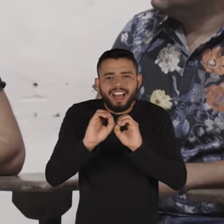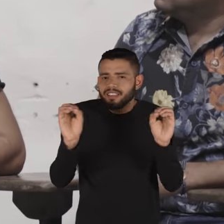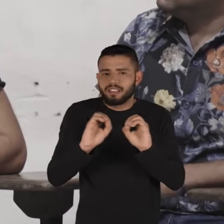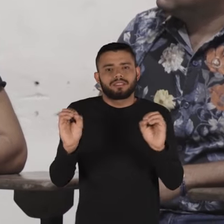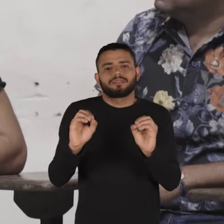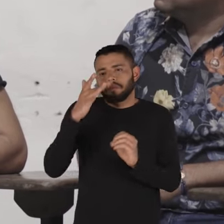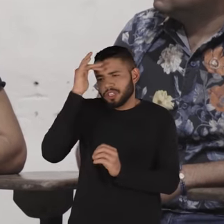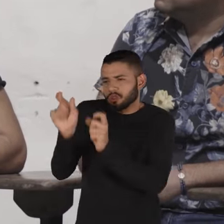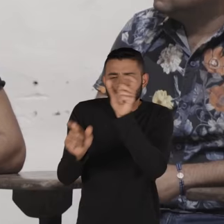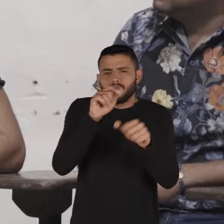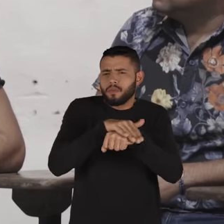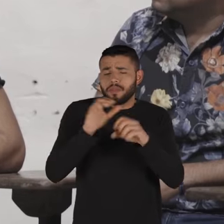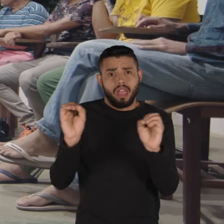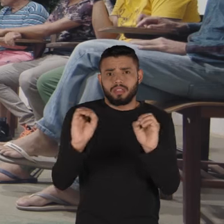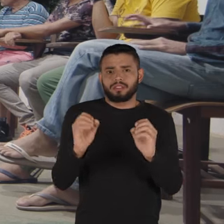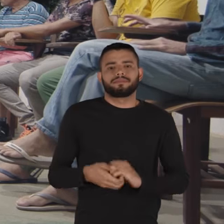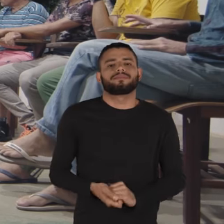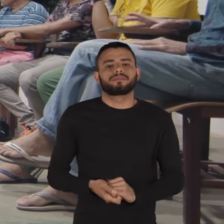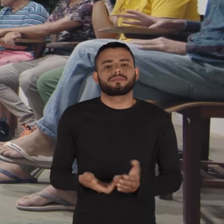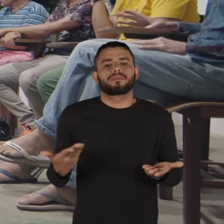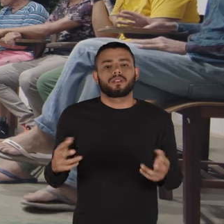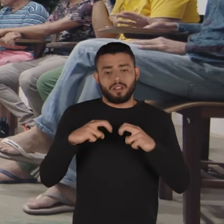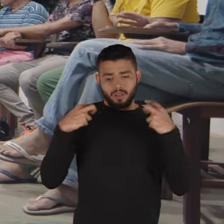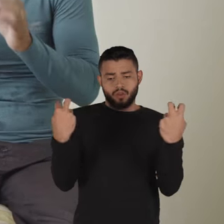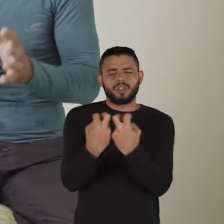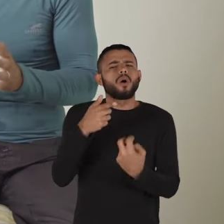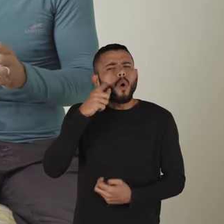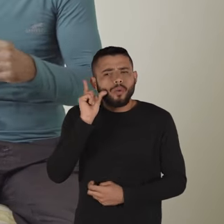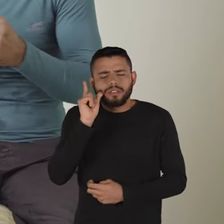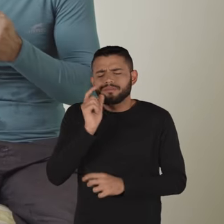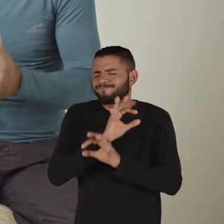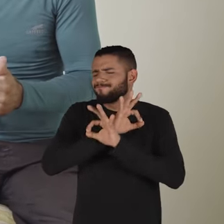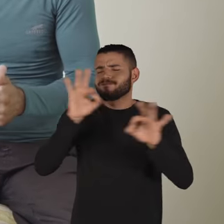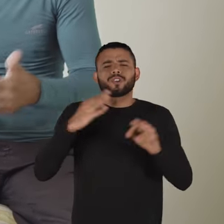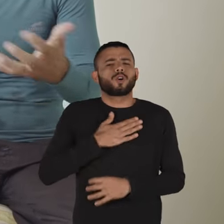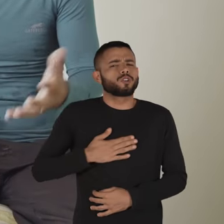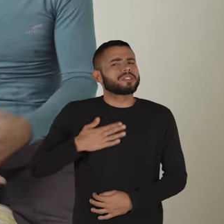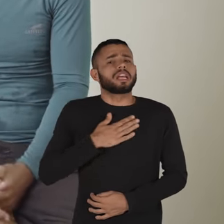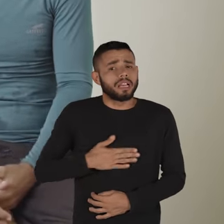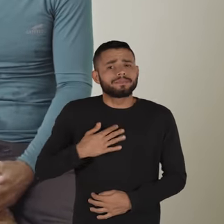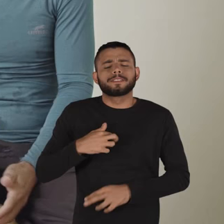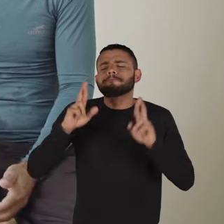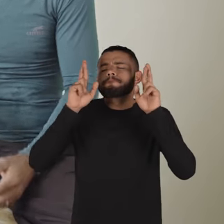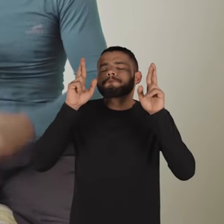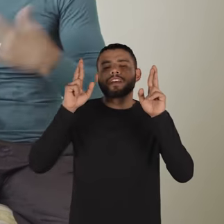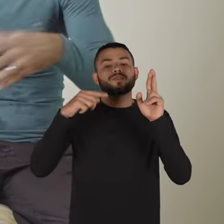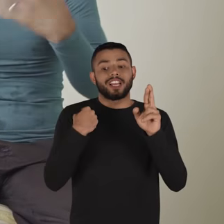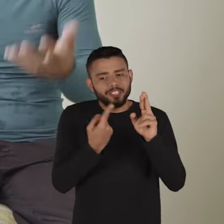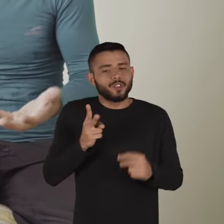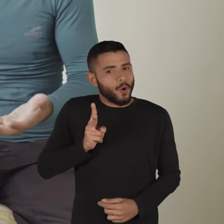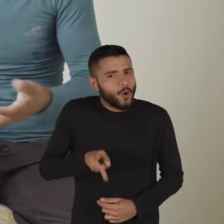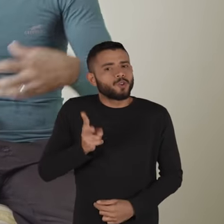claramente ainda com outras pessoas. A roda de ontem foi excelente, gostei muito. Espero que a gente